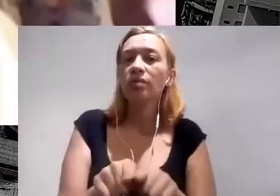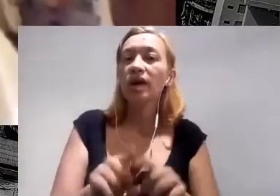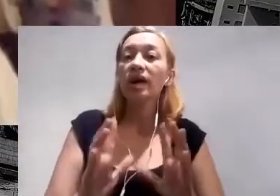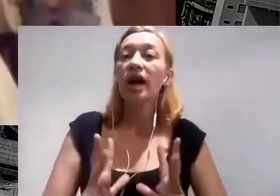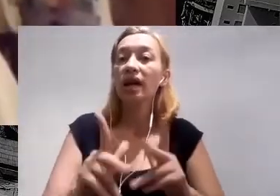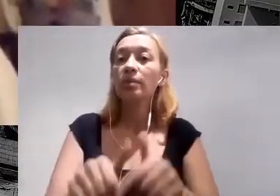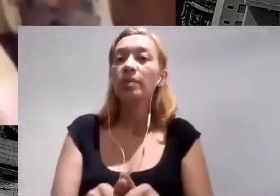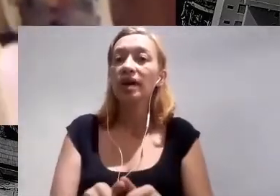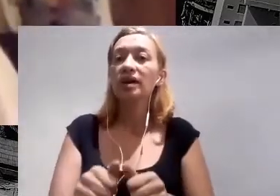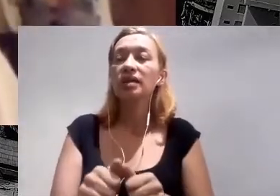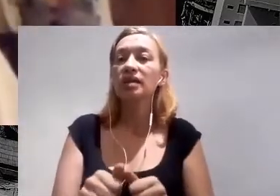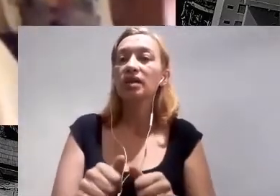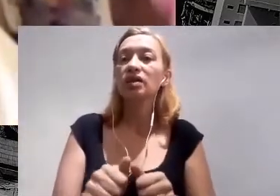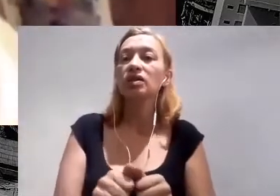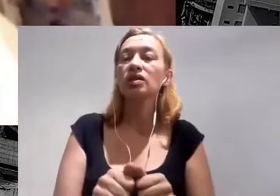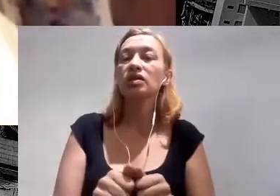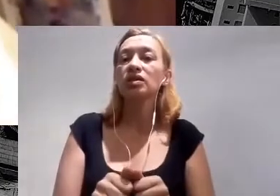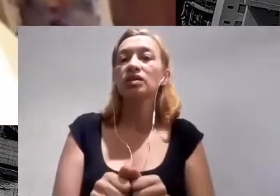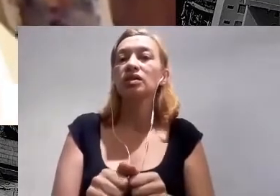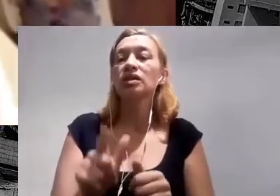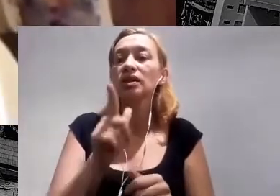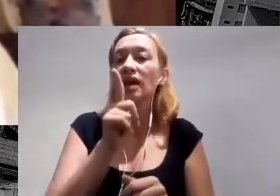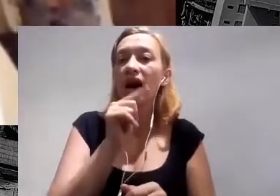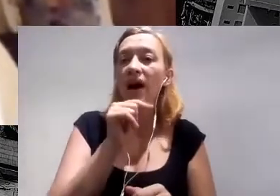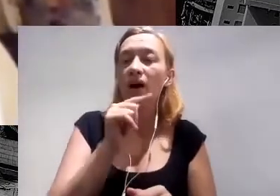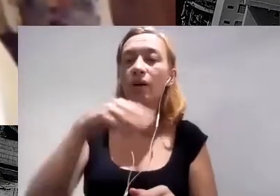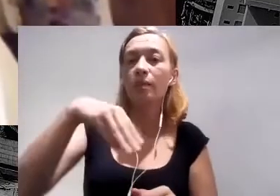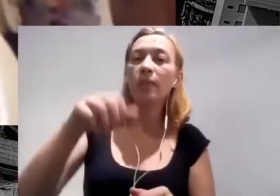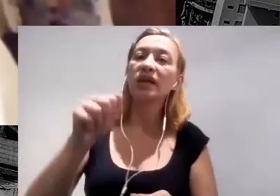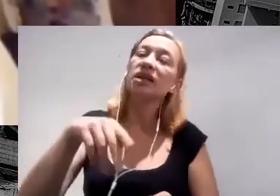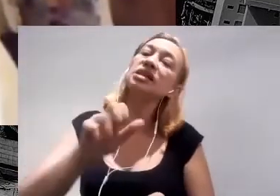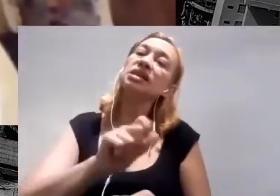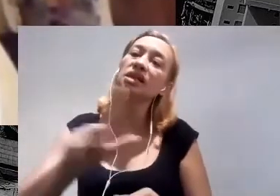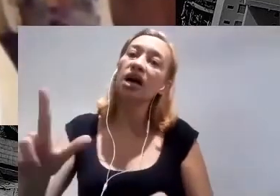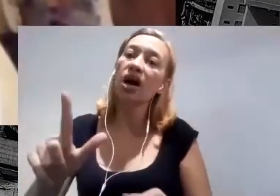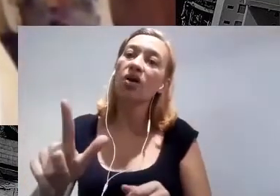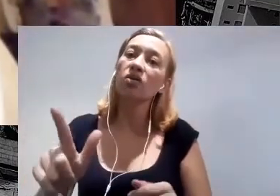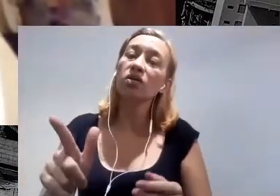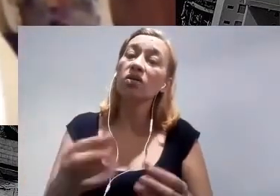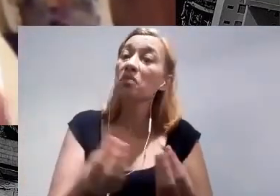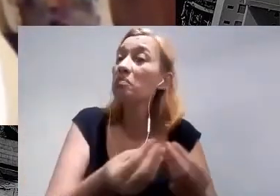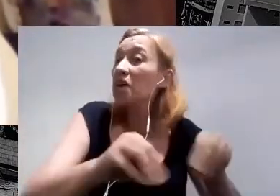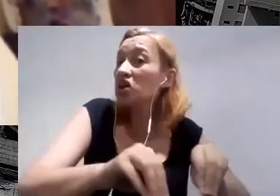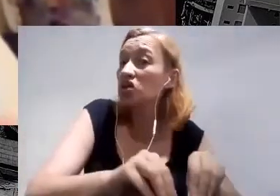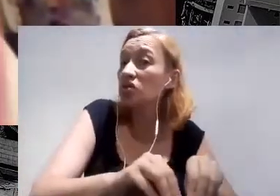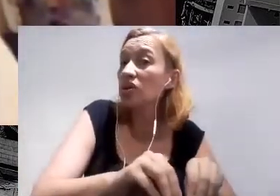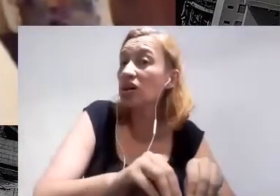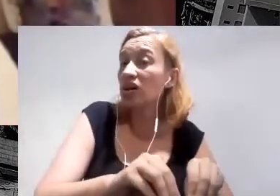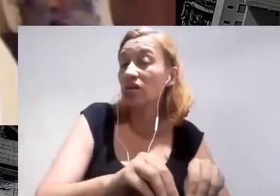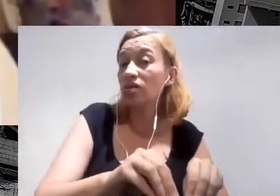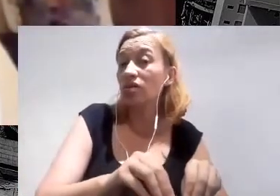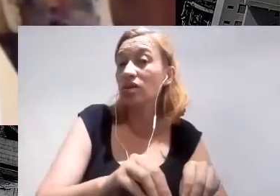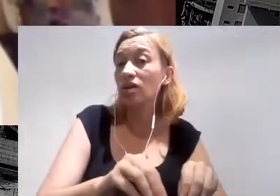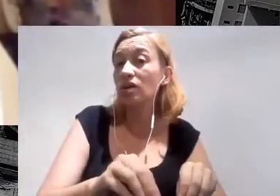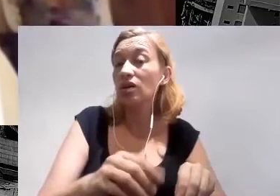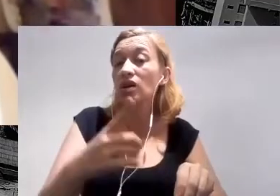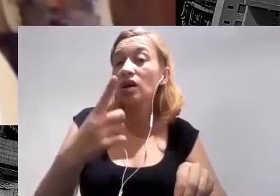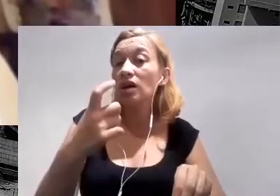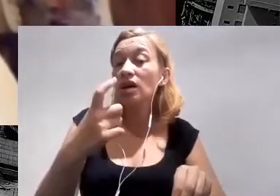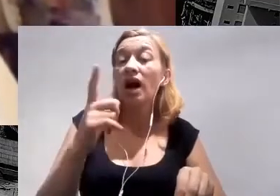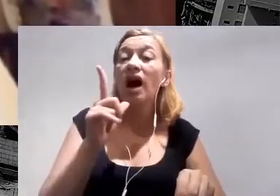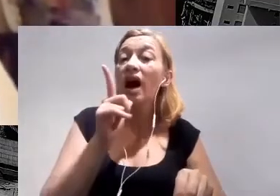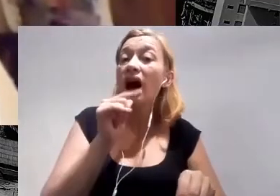Os nossos mananciais sendo perdidos por desmatamento, por poluição da água. Então, temos que reverter